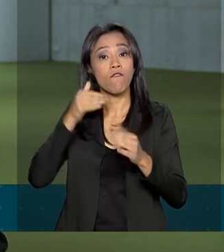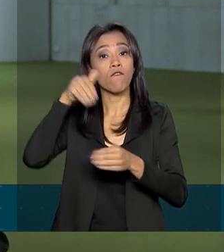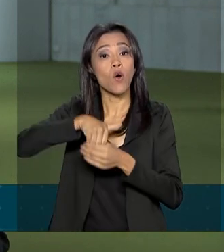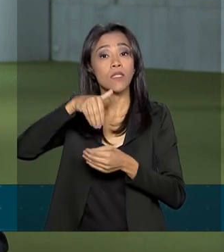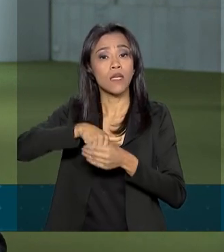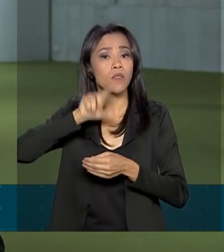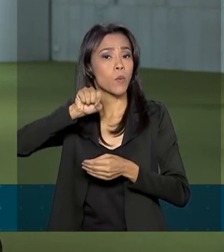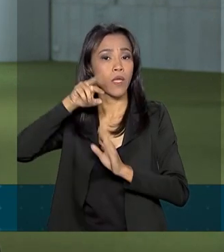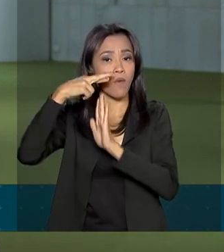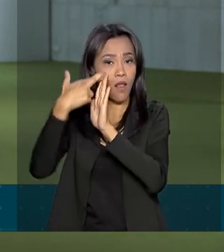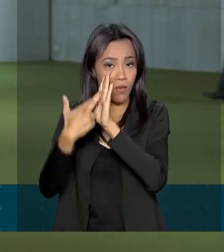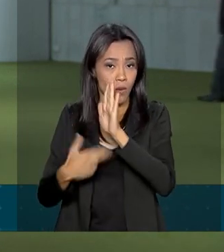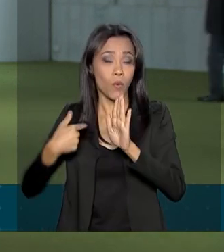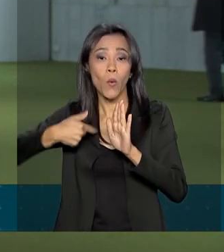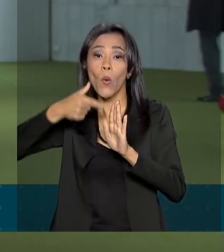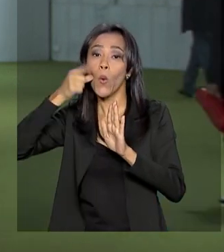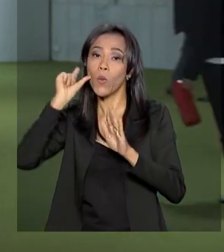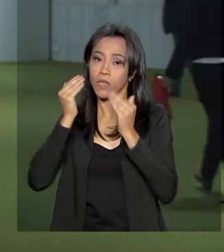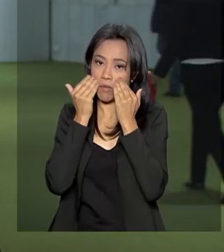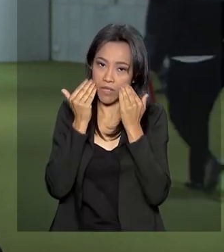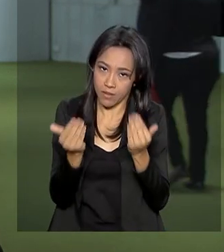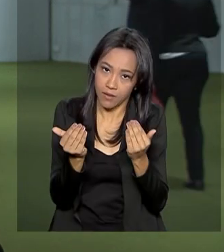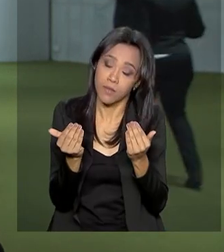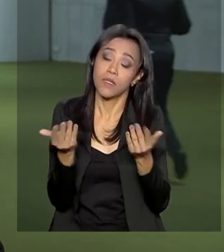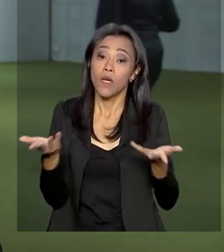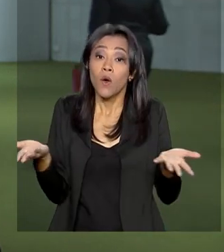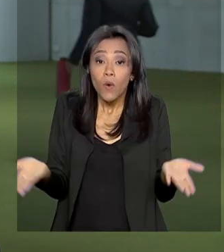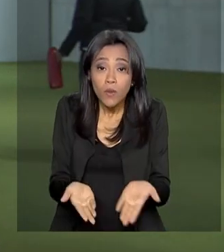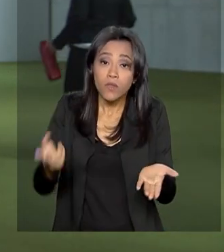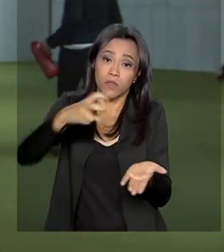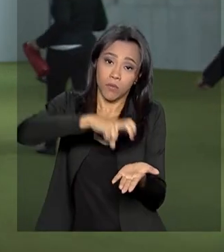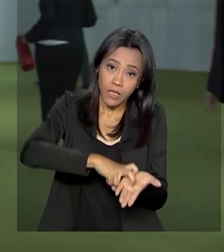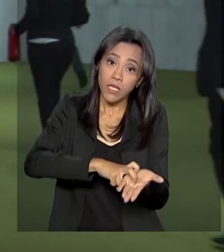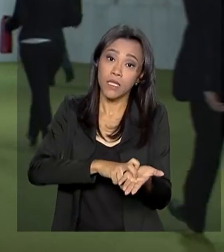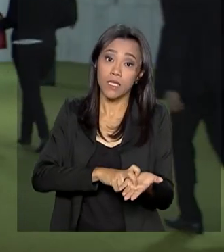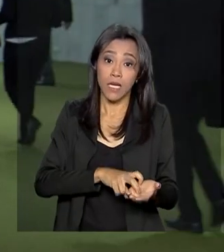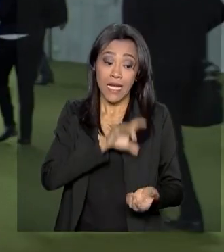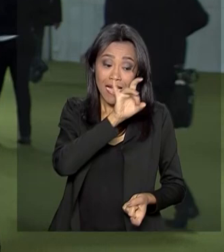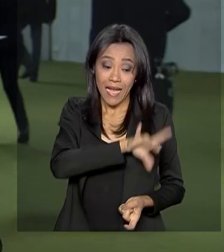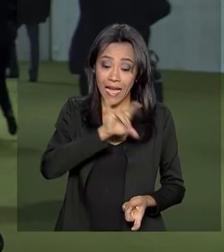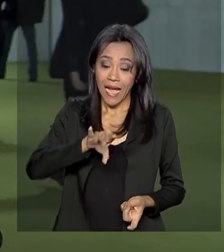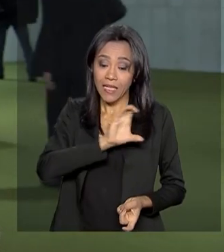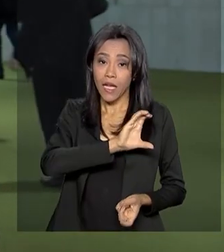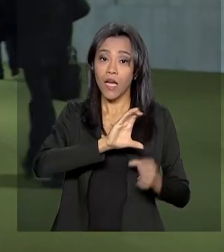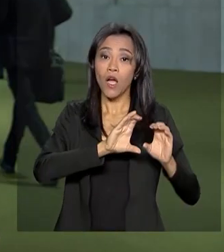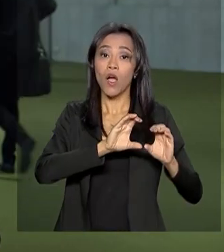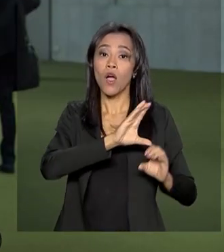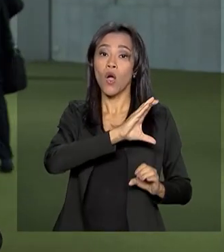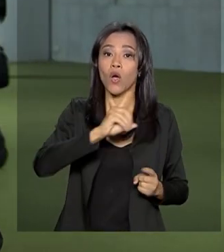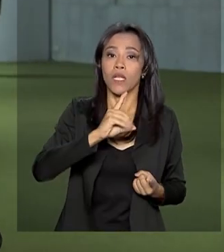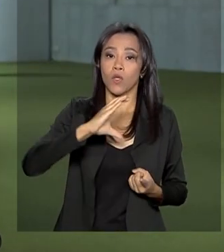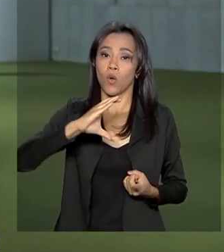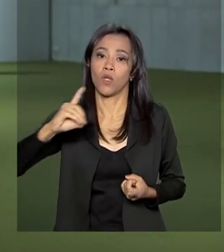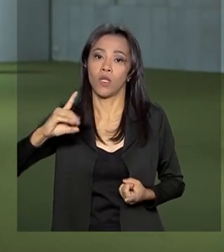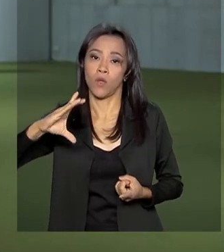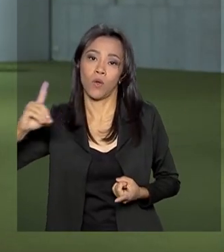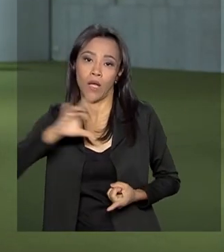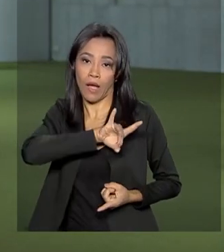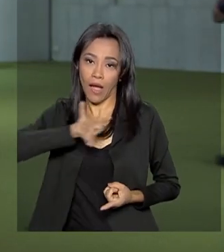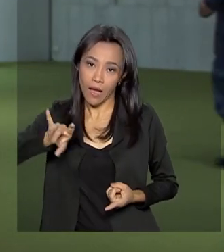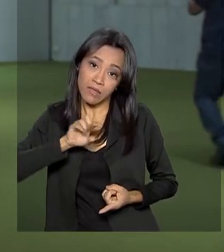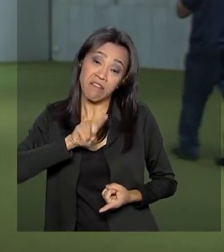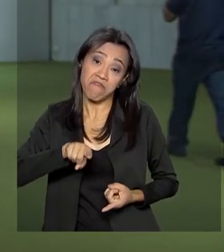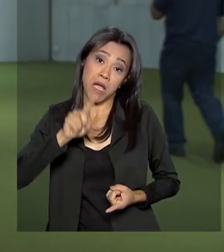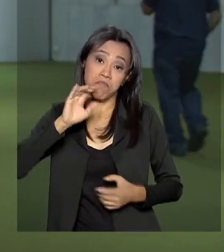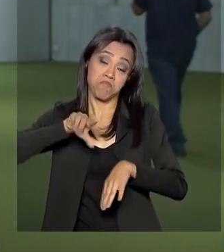pelo deputado Samuel Moreira. Agora, pela manhã, os coordenadores das bancadas se reúnem para definir se essa votação será